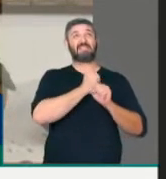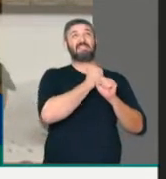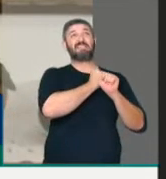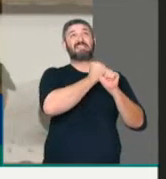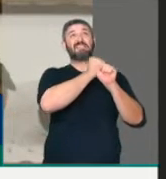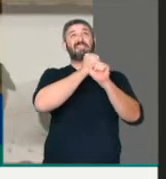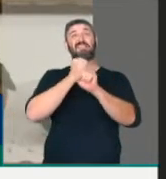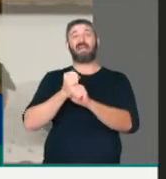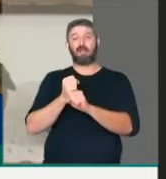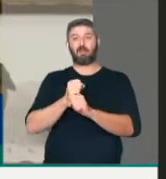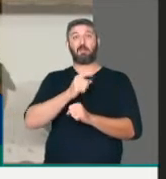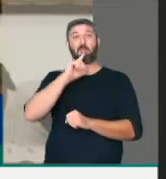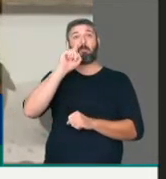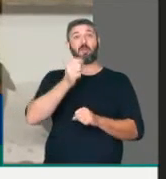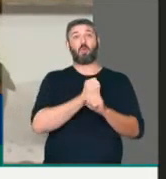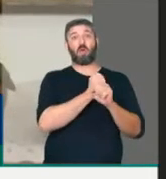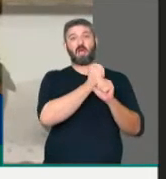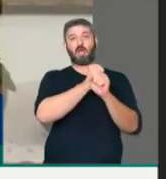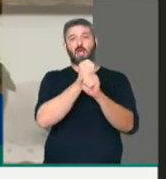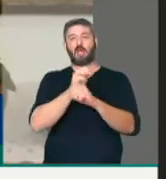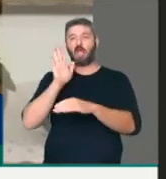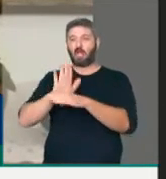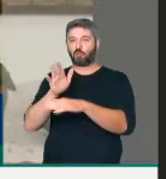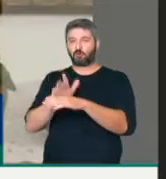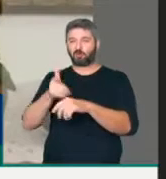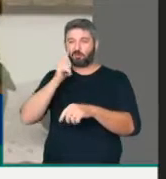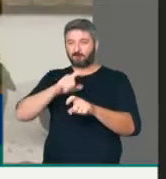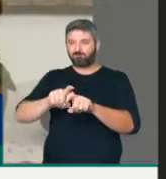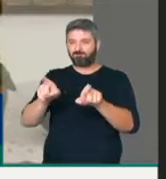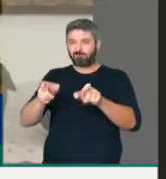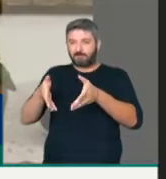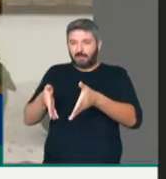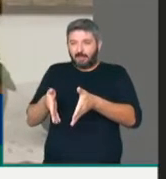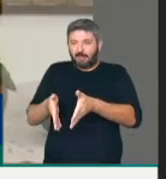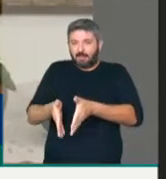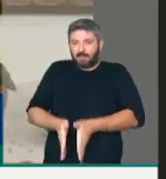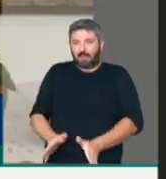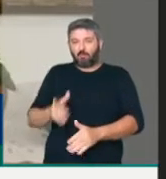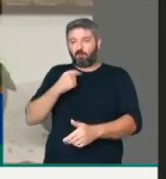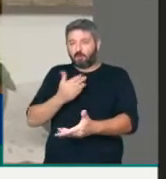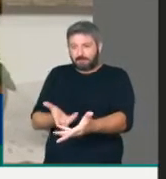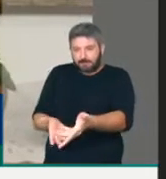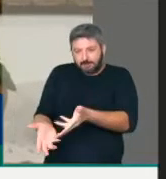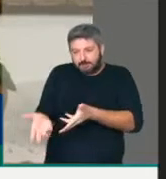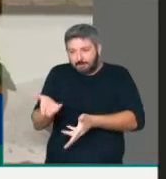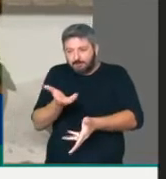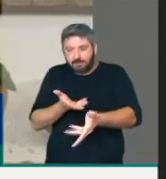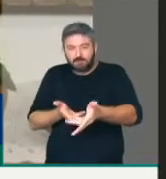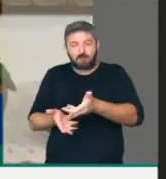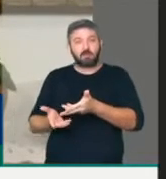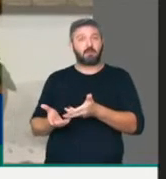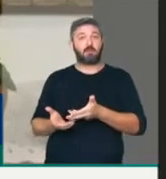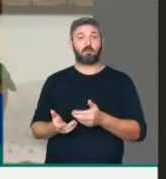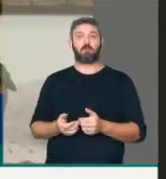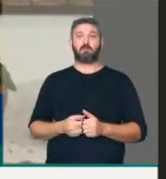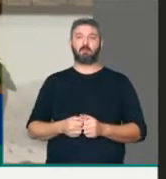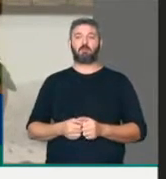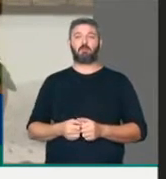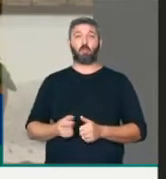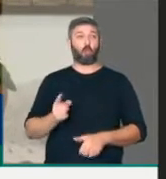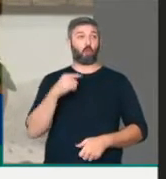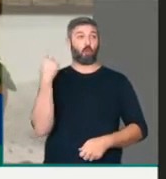milênios, ajudaram outras mulheres a trazer ao mundo todos que aqui chegamos